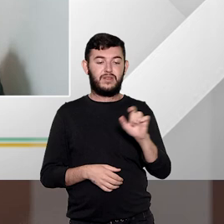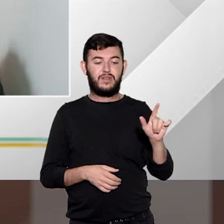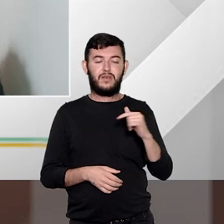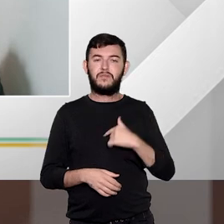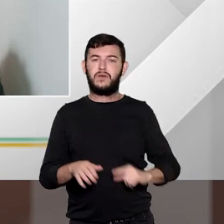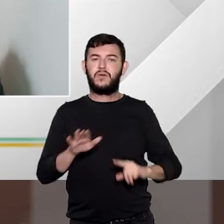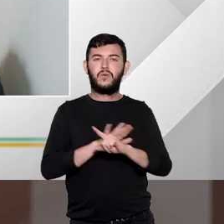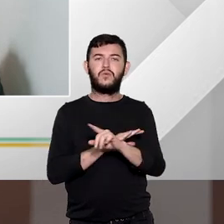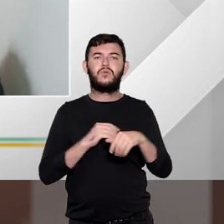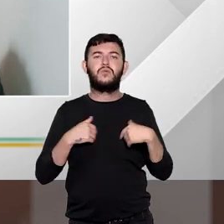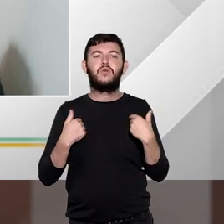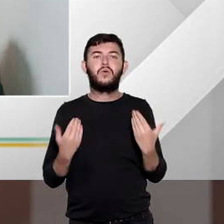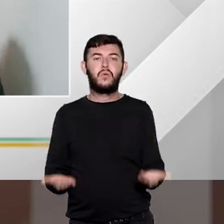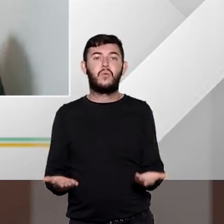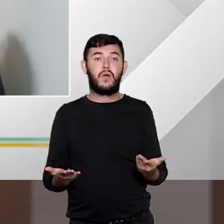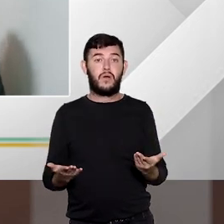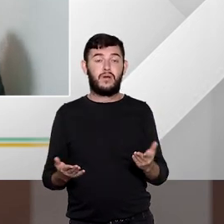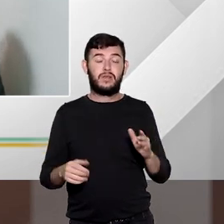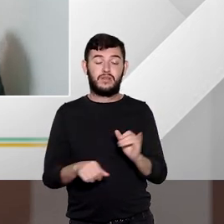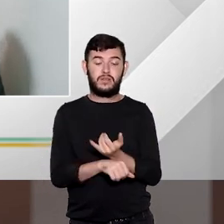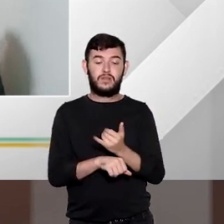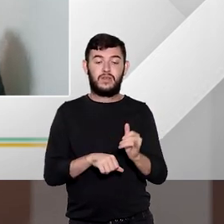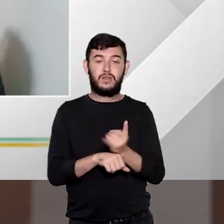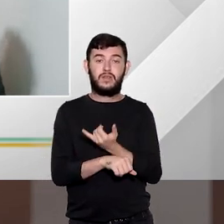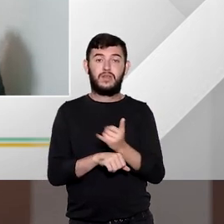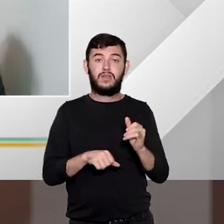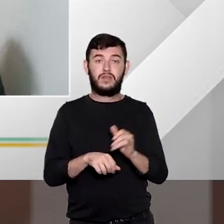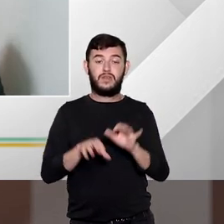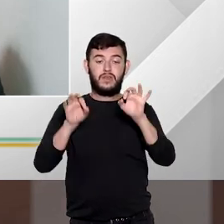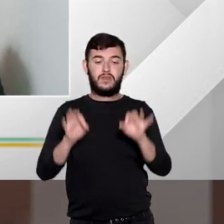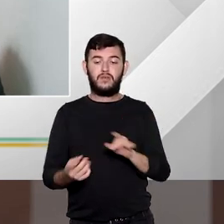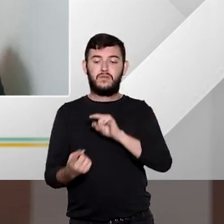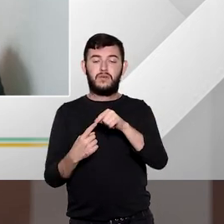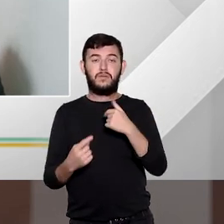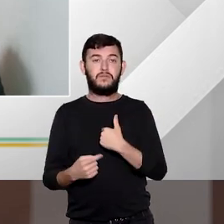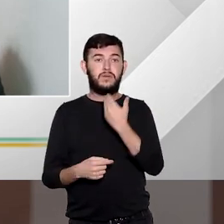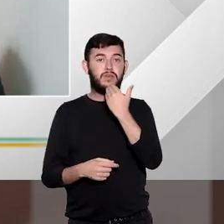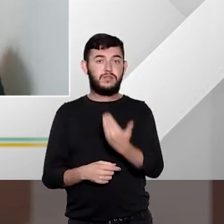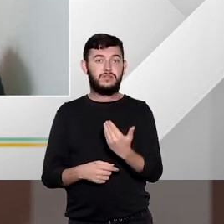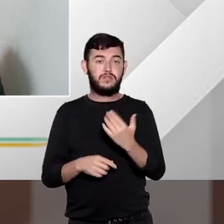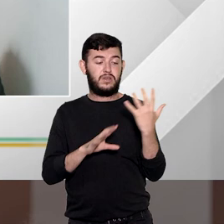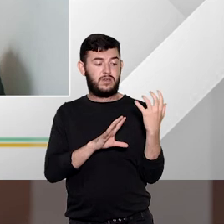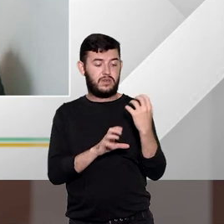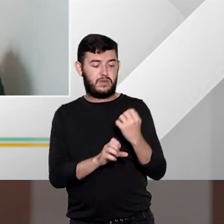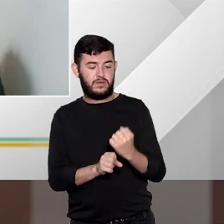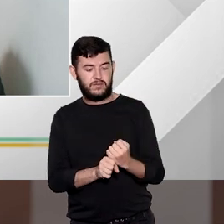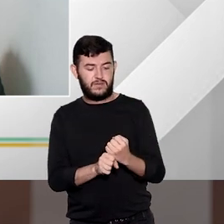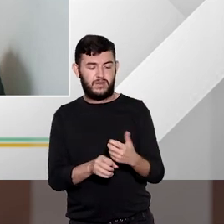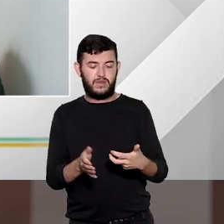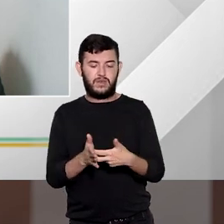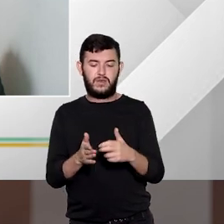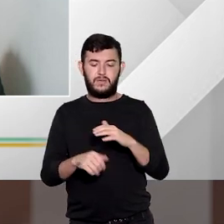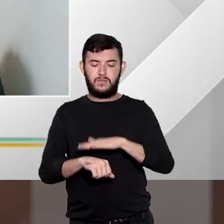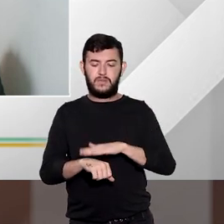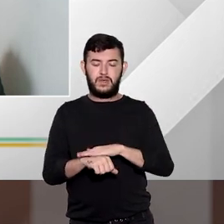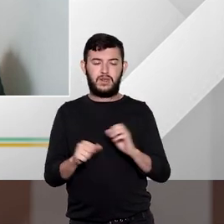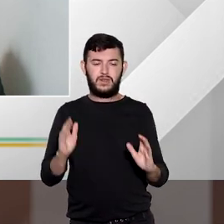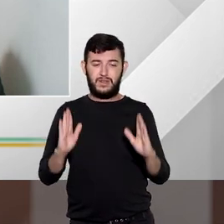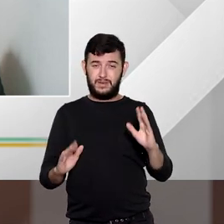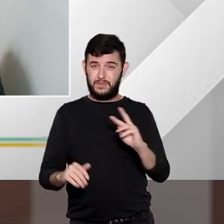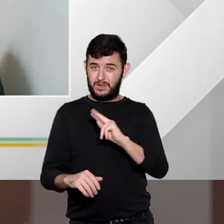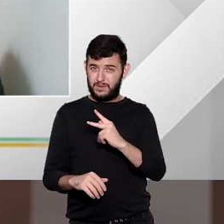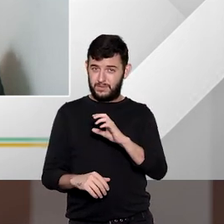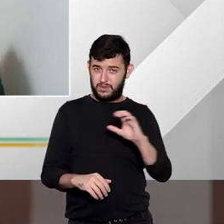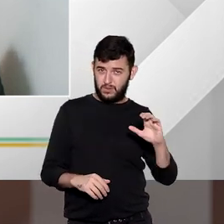para se questionar ou se requerer o reexame da dosimetria da pena seria o habeas corpus só em